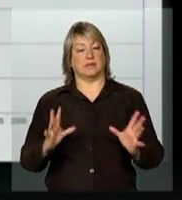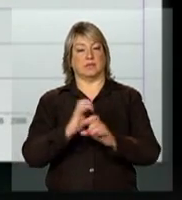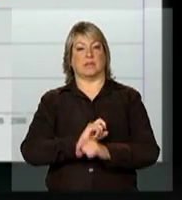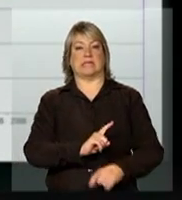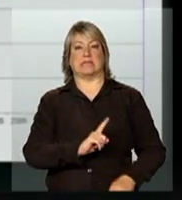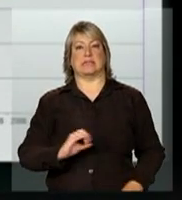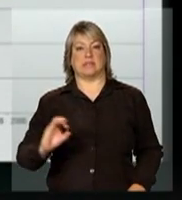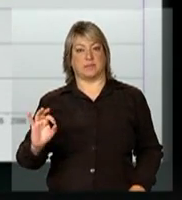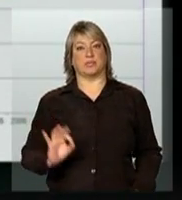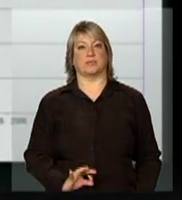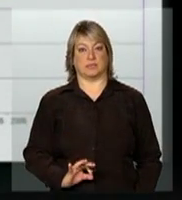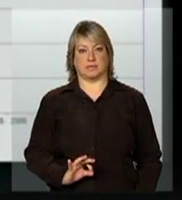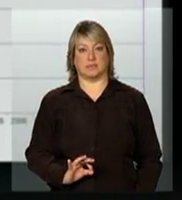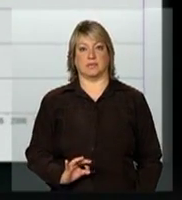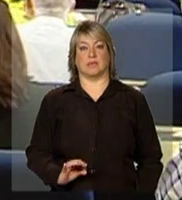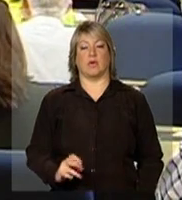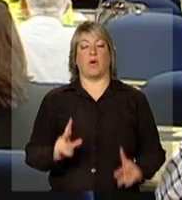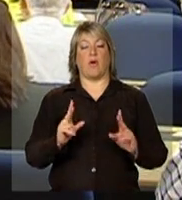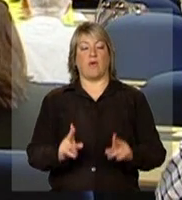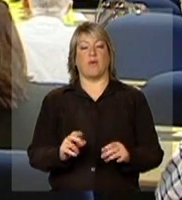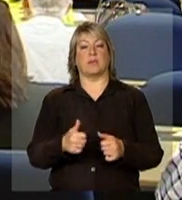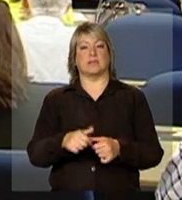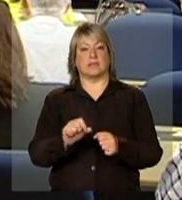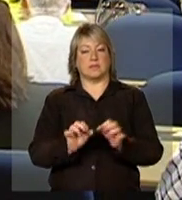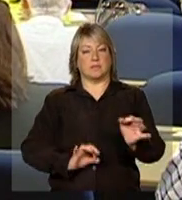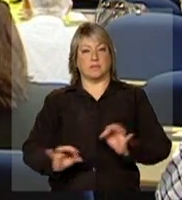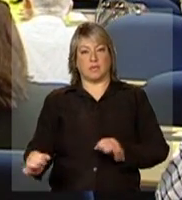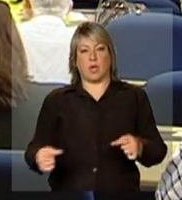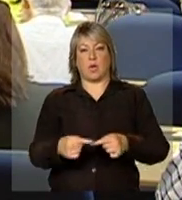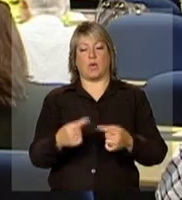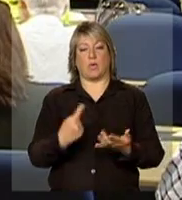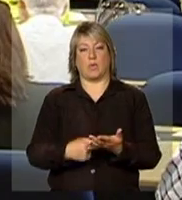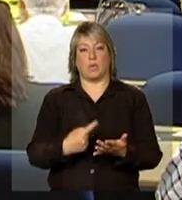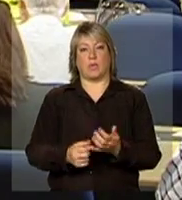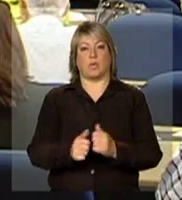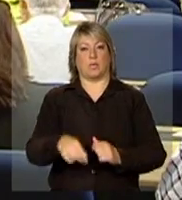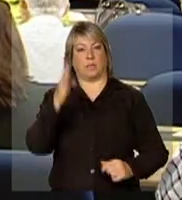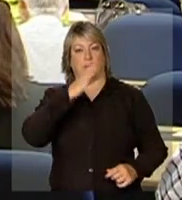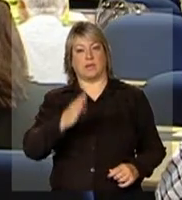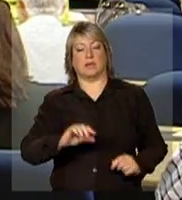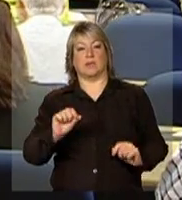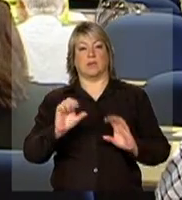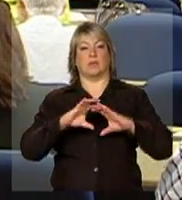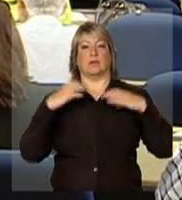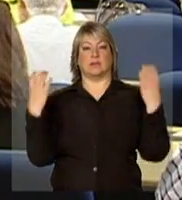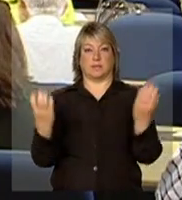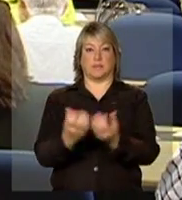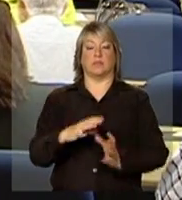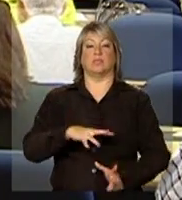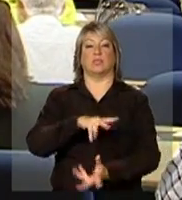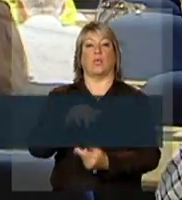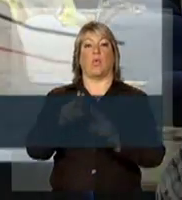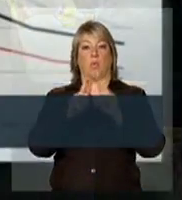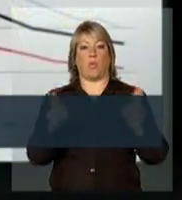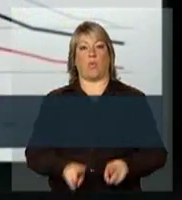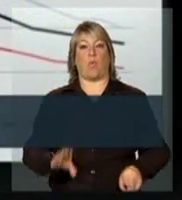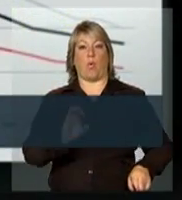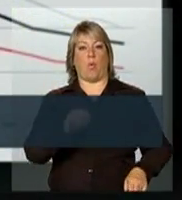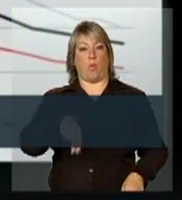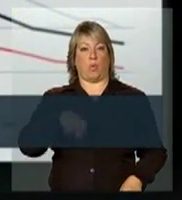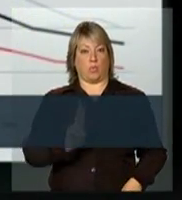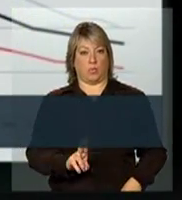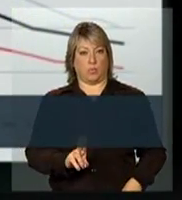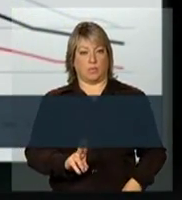conforme está planejado e acordado pelo Brasil na Assembleia Mundial da ONU. Próximo, em relação a mulheres